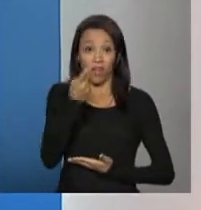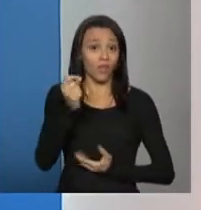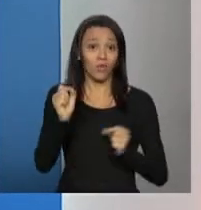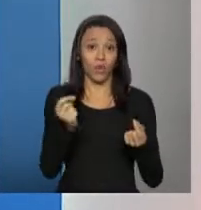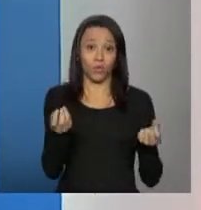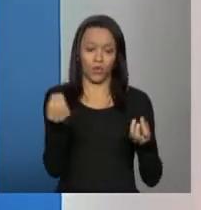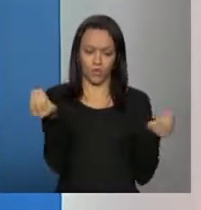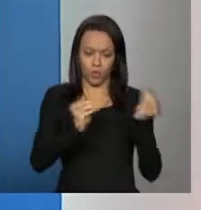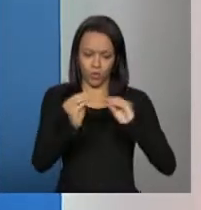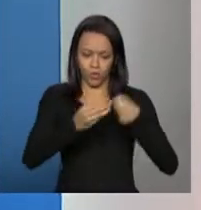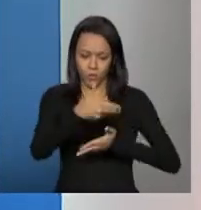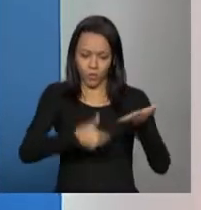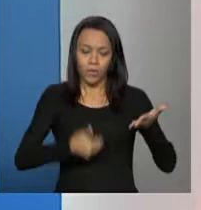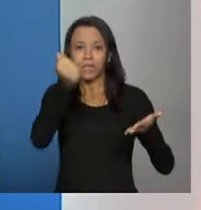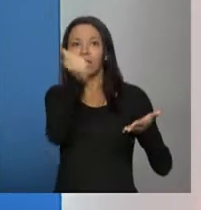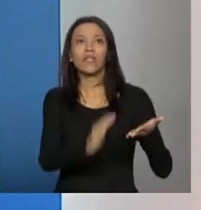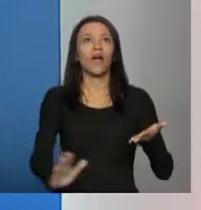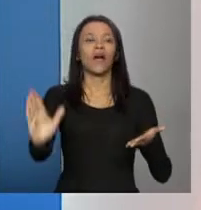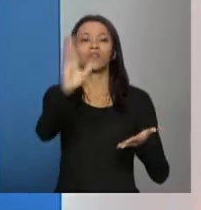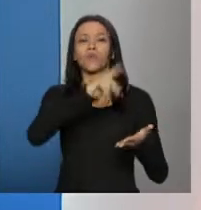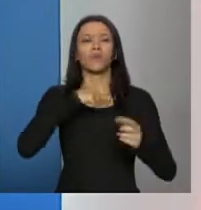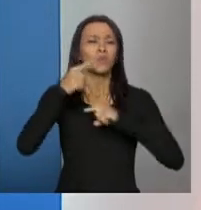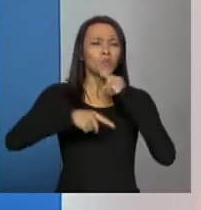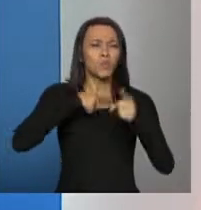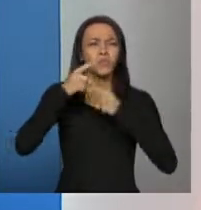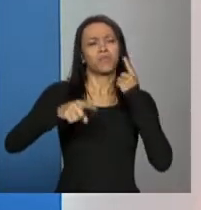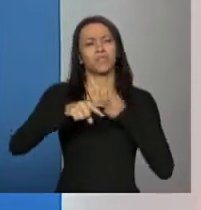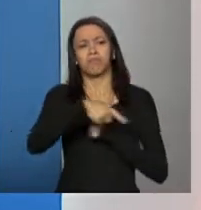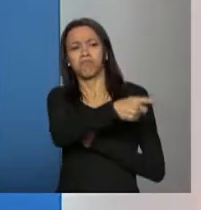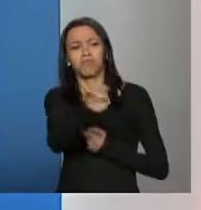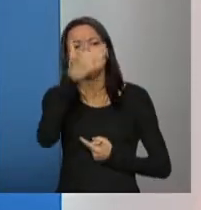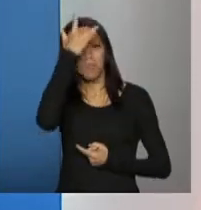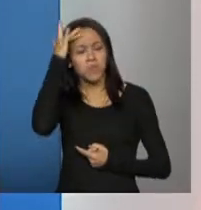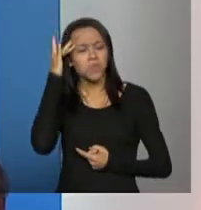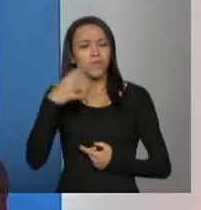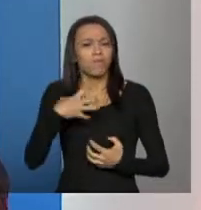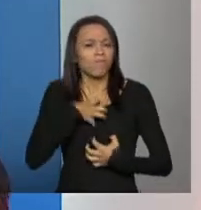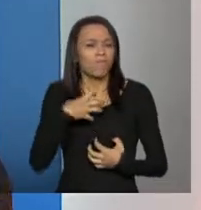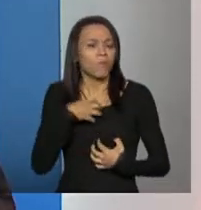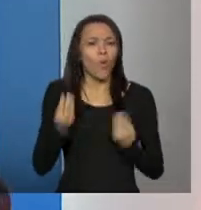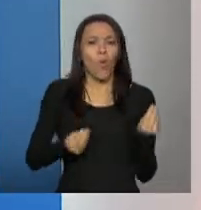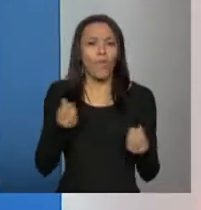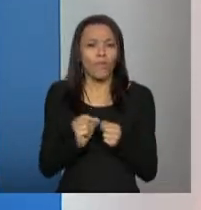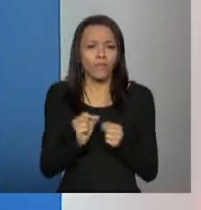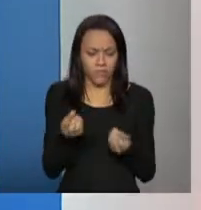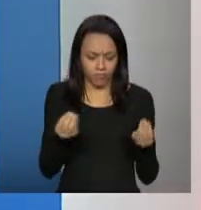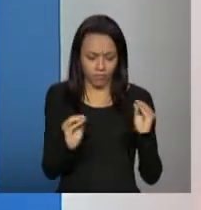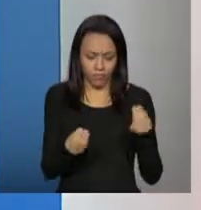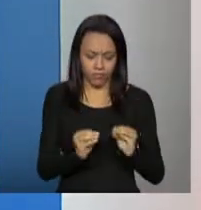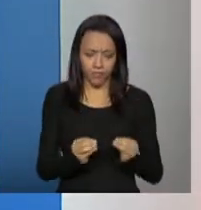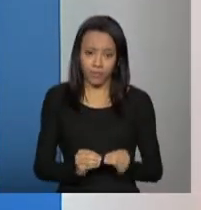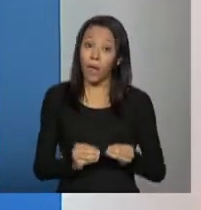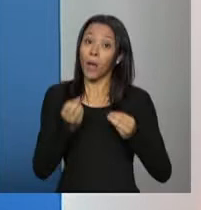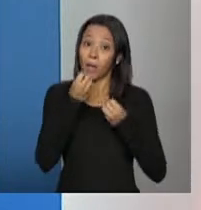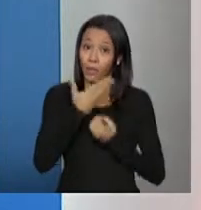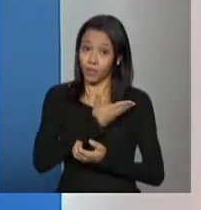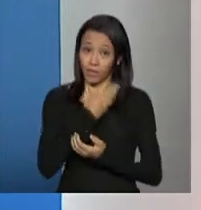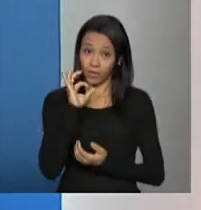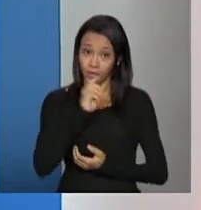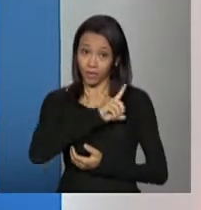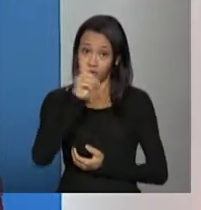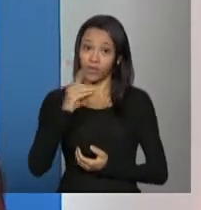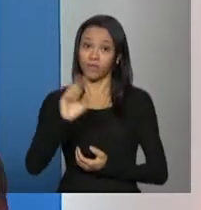e assim sanar possíveis dúvidas que ainda estejam surgindo nesse processo. Bom dia a vocês que nos assistem.